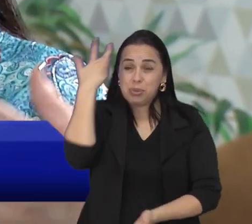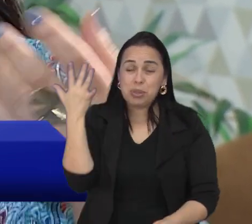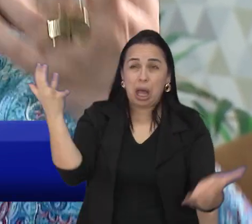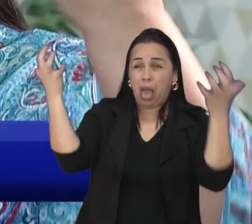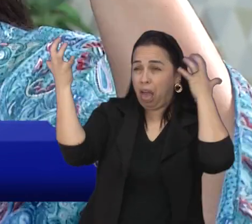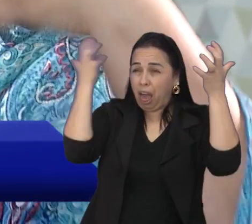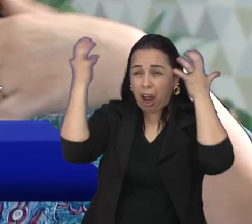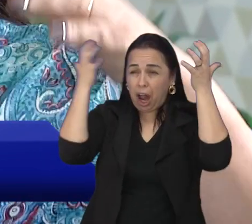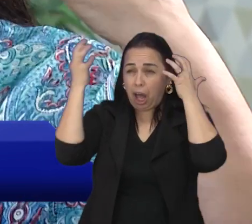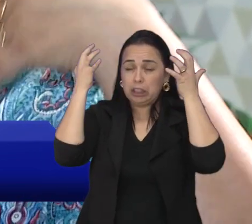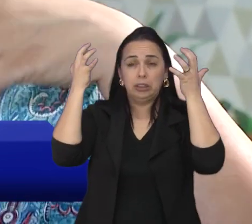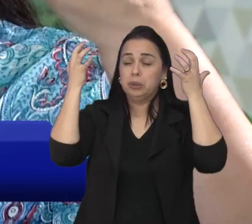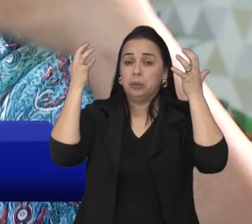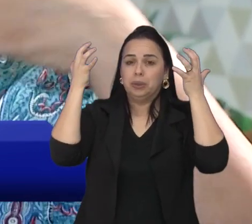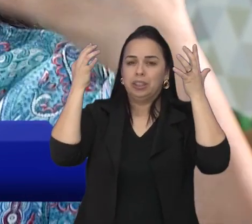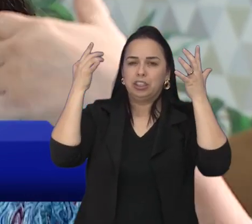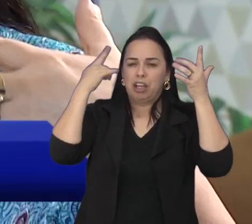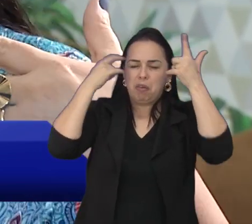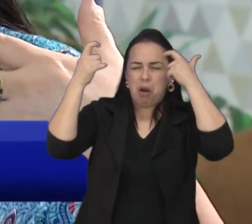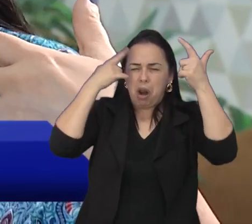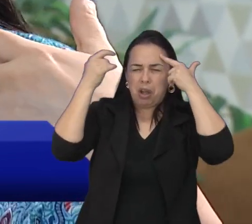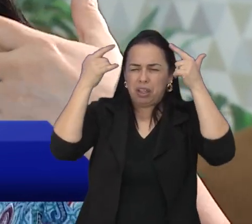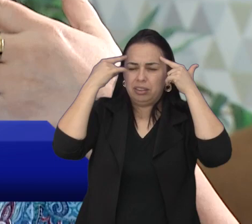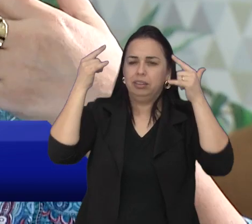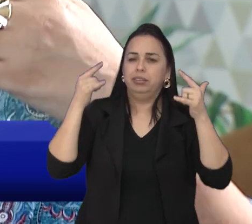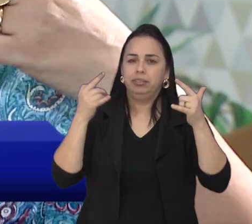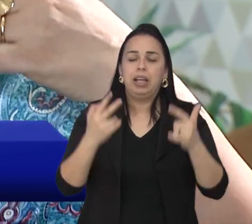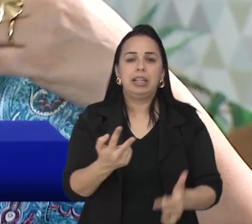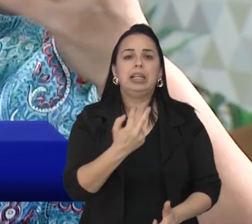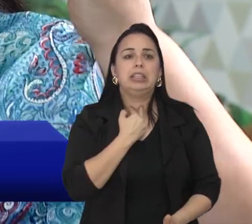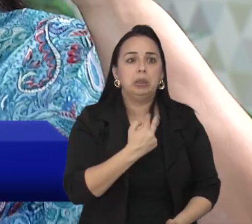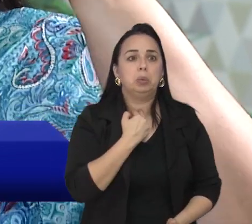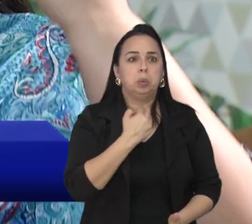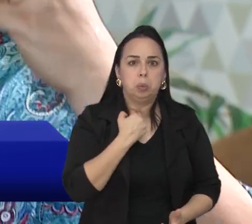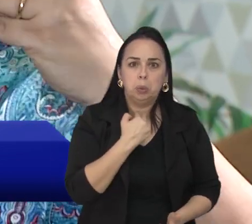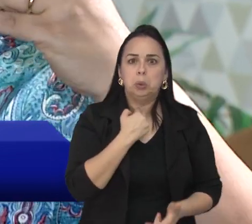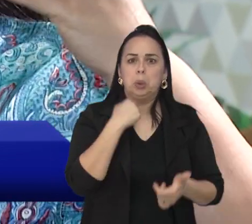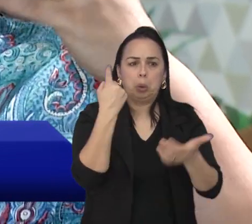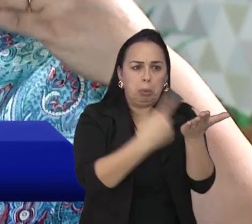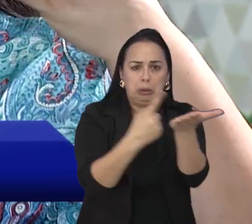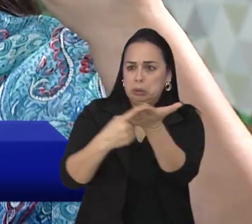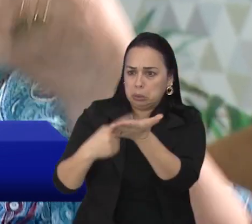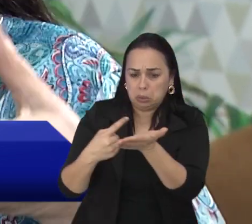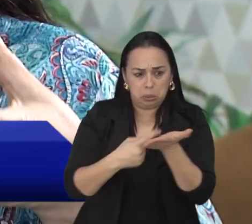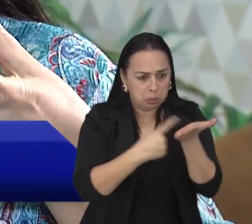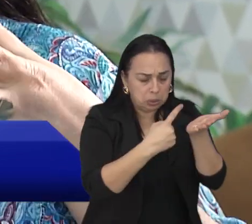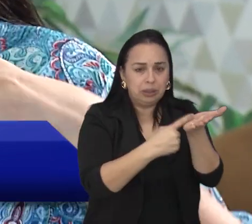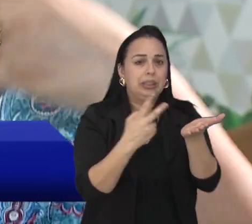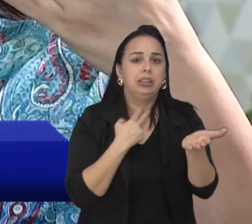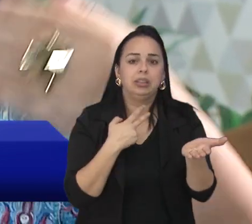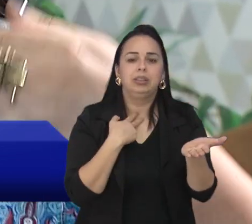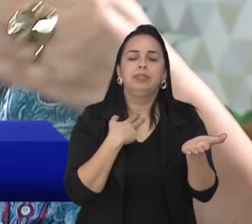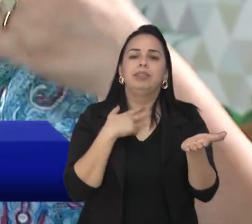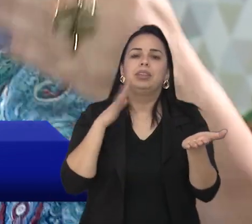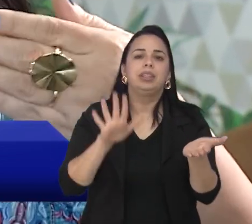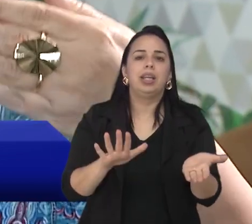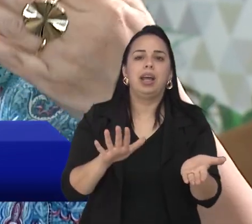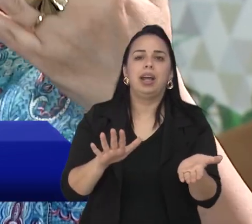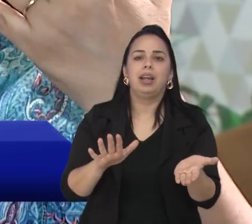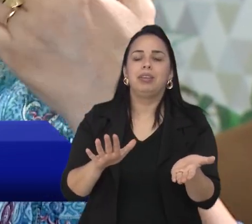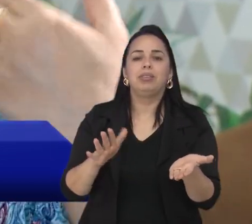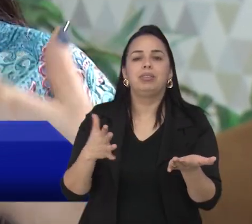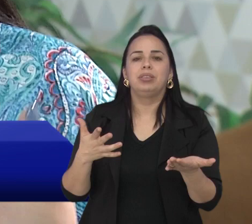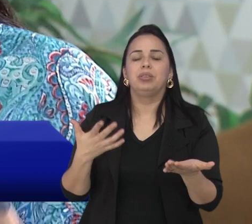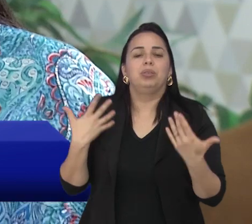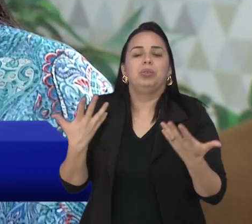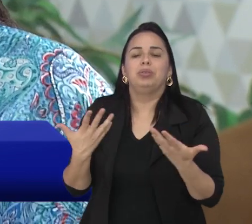essas pessoas que ficam com a mente muito acelerada, elas estão ocupadas com muita agenda. Eu preciso fazer isso, isso e isso.